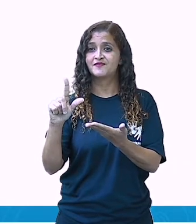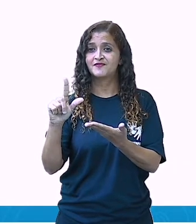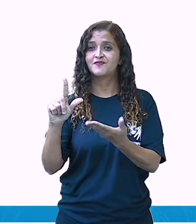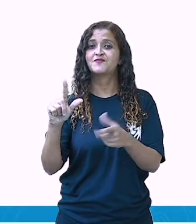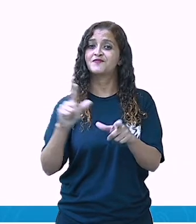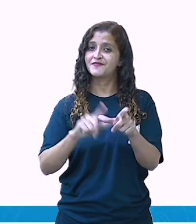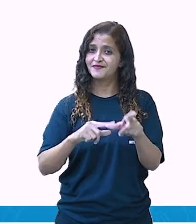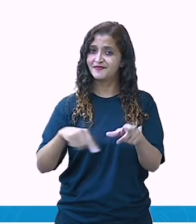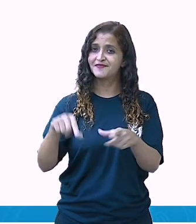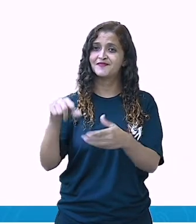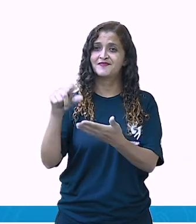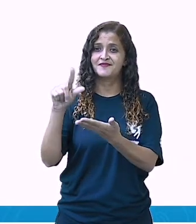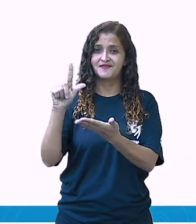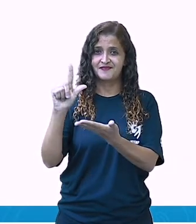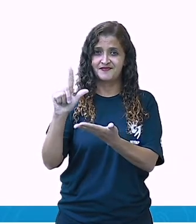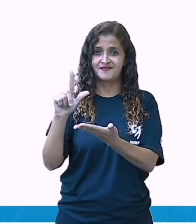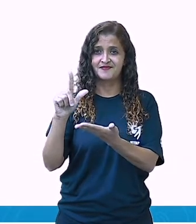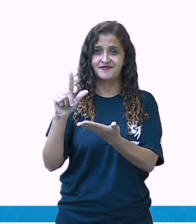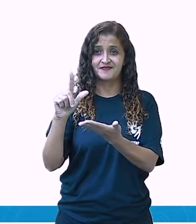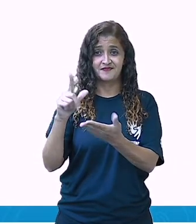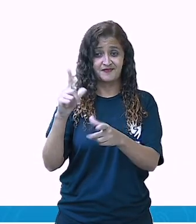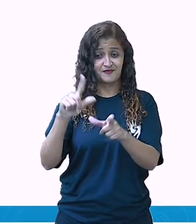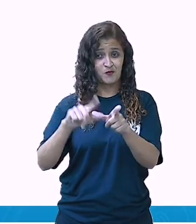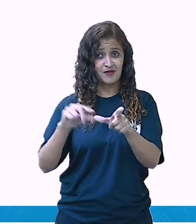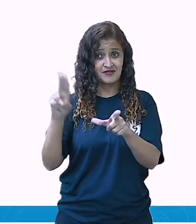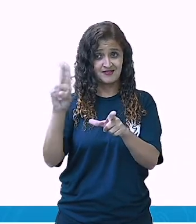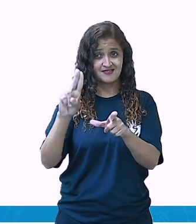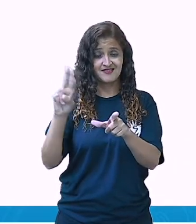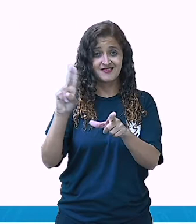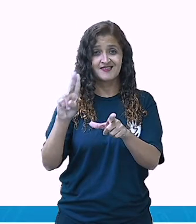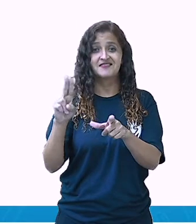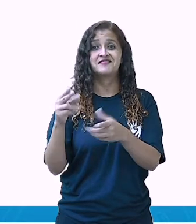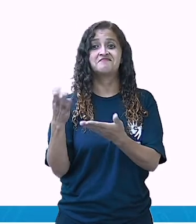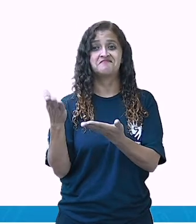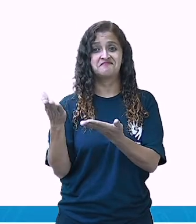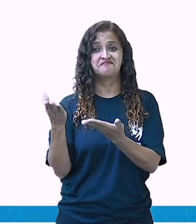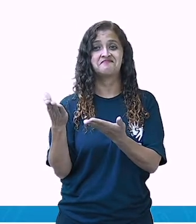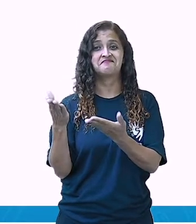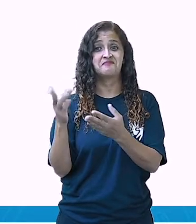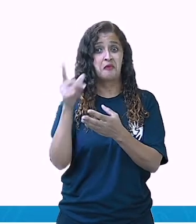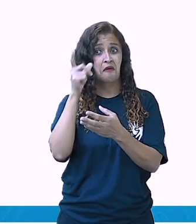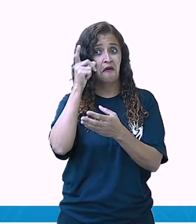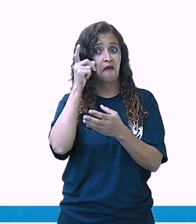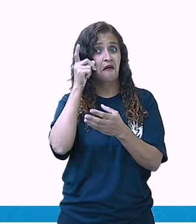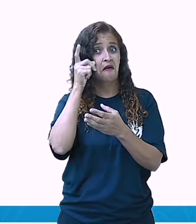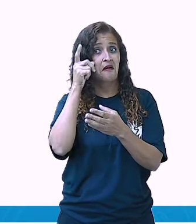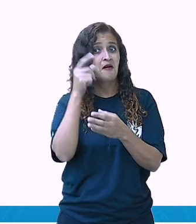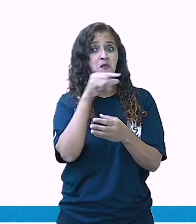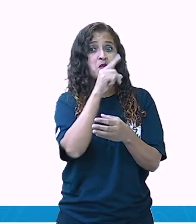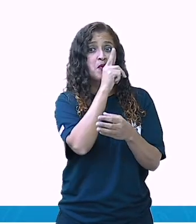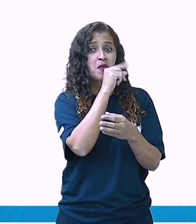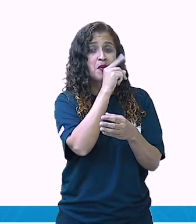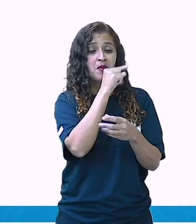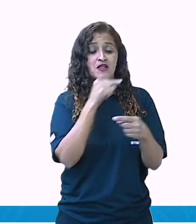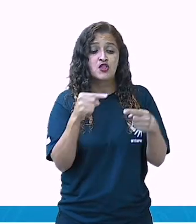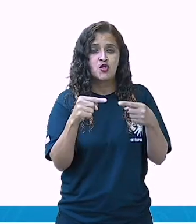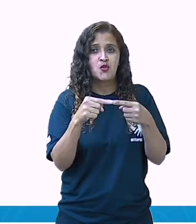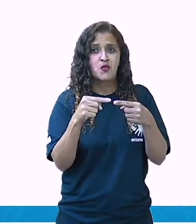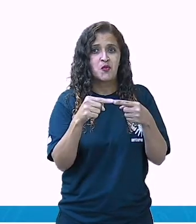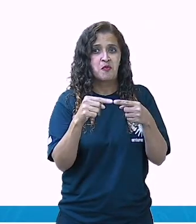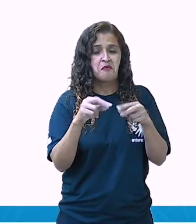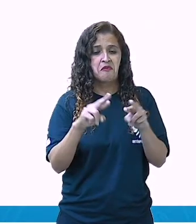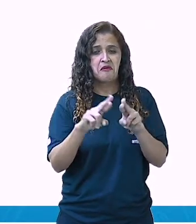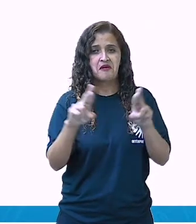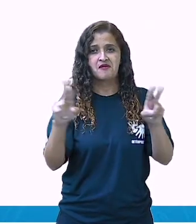Ainda com a letra L, a lavadeira, que a professora trouxe aí a curiosidade para vocês, né? Que é uma espécie de passarinho,